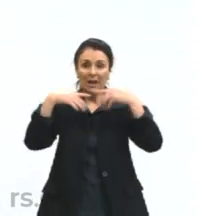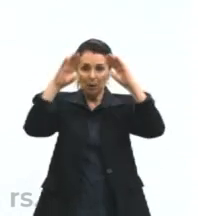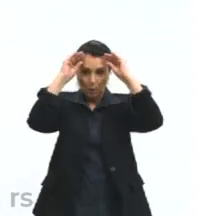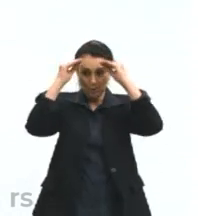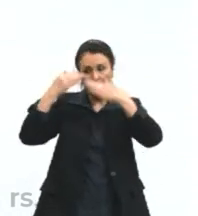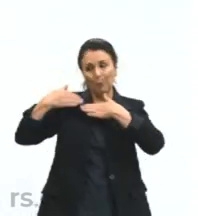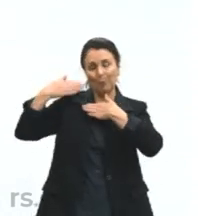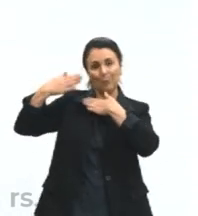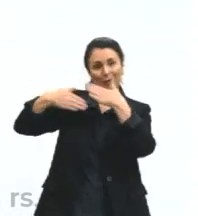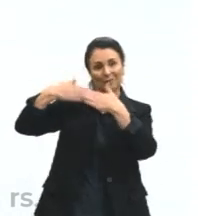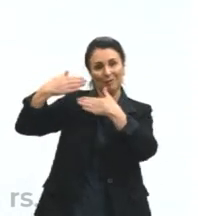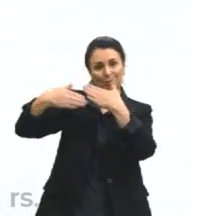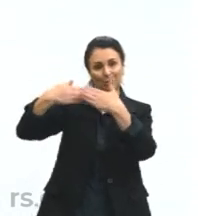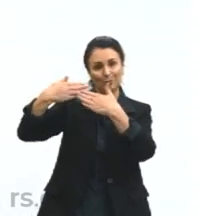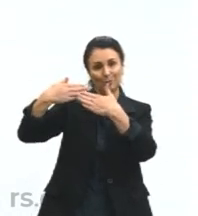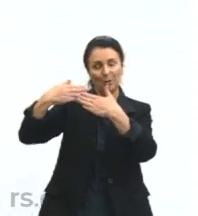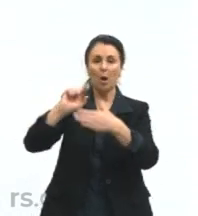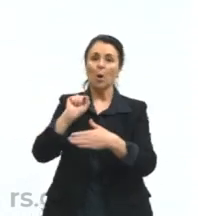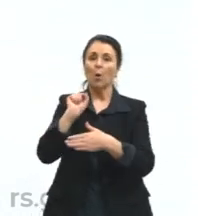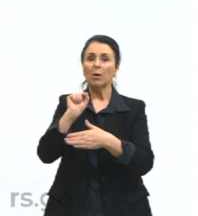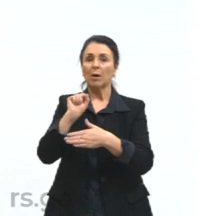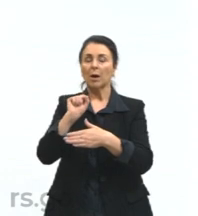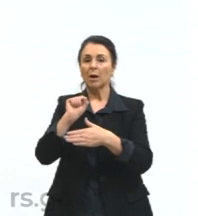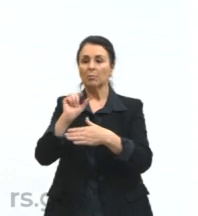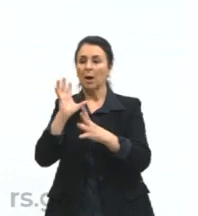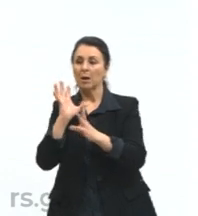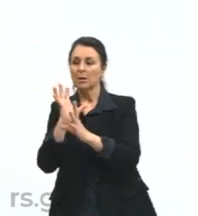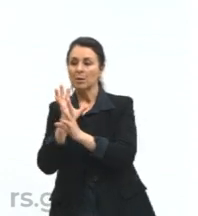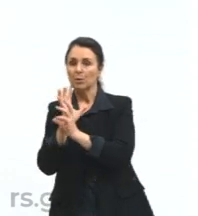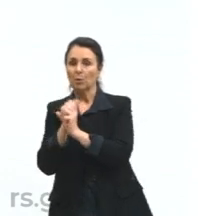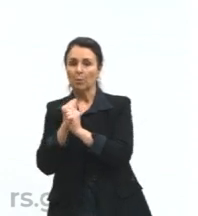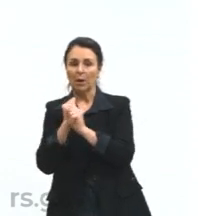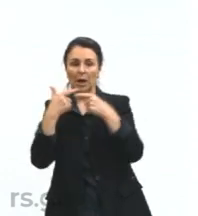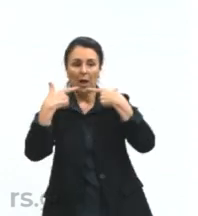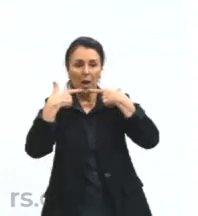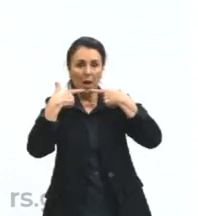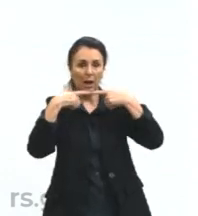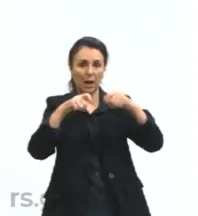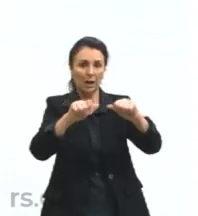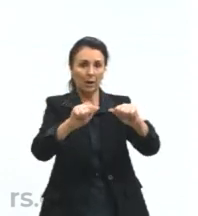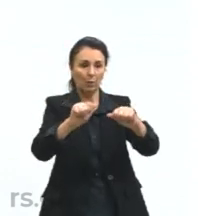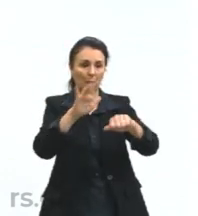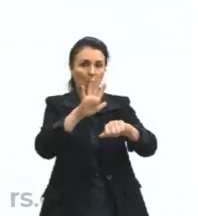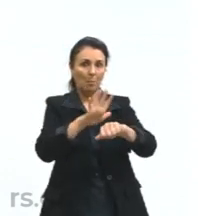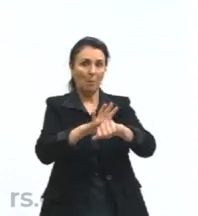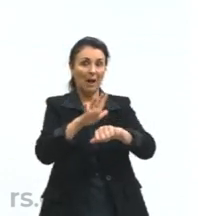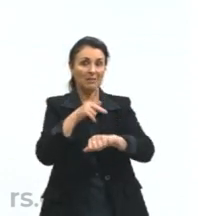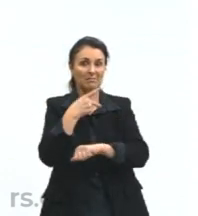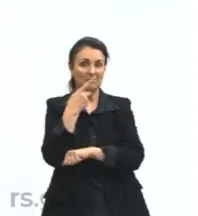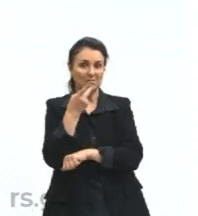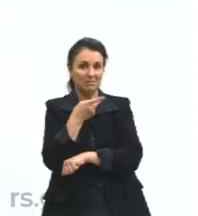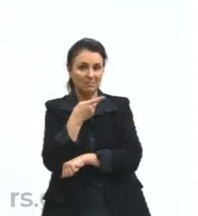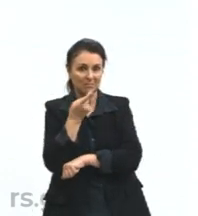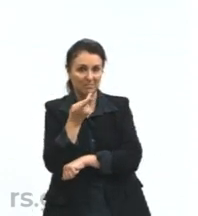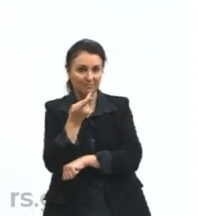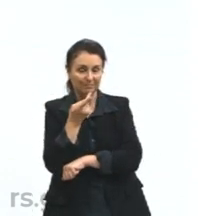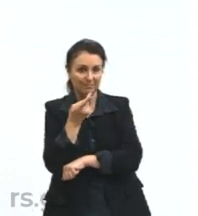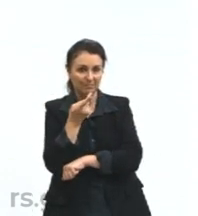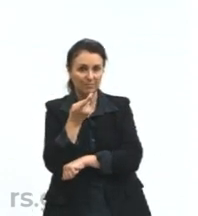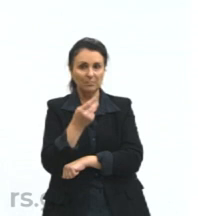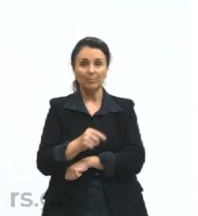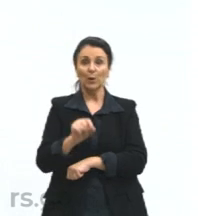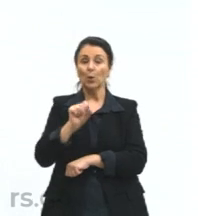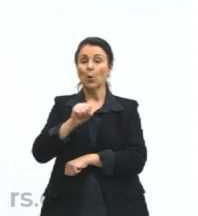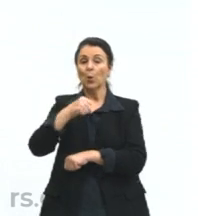processo que é a soma da língua mais a fala. Então, para